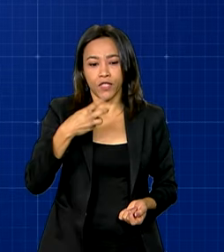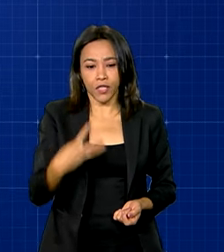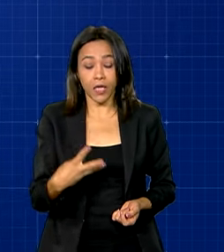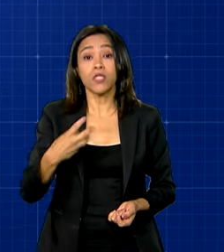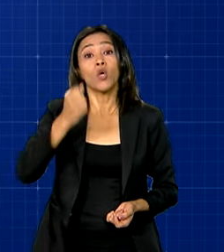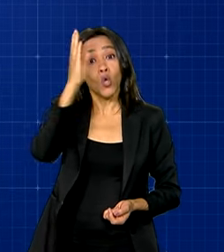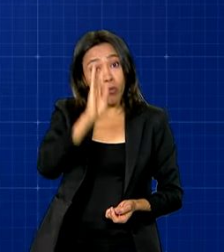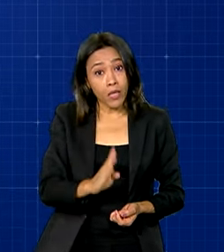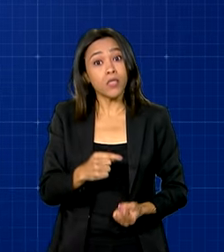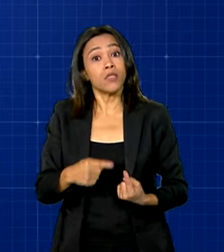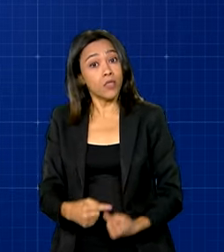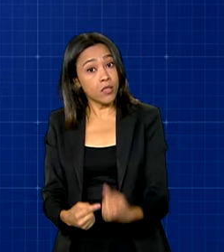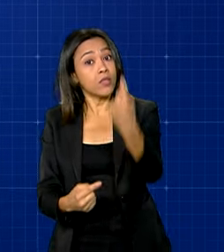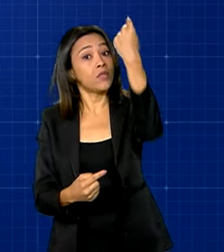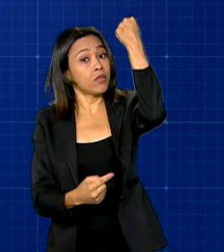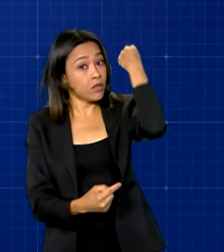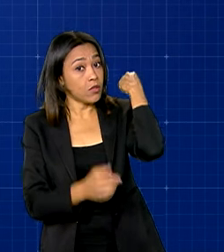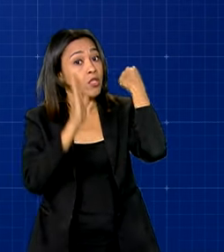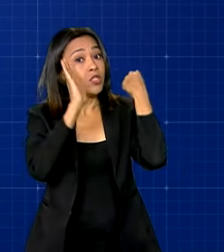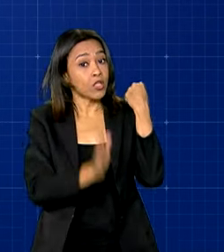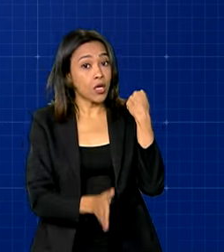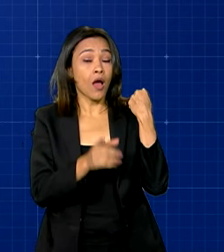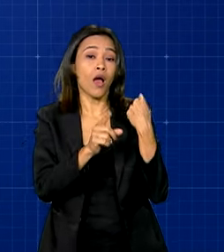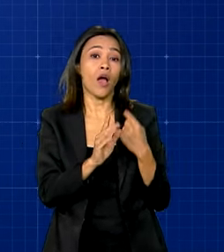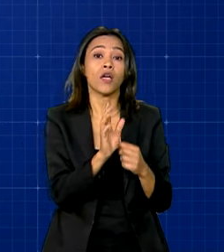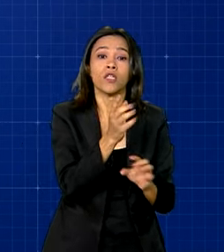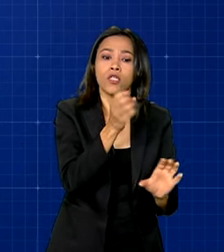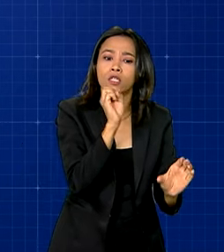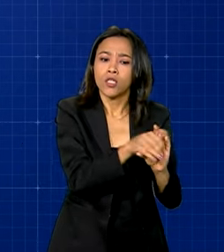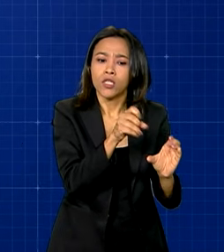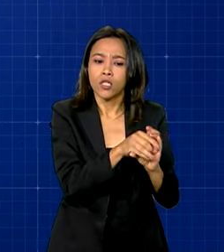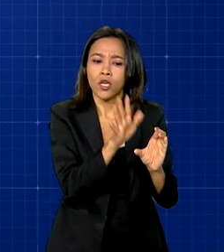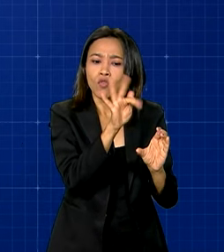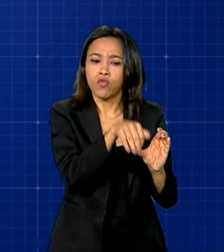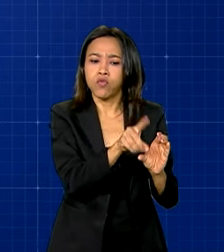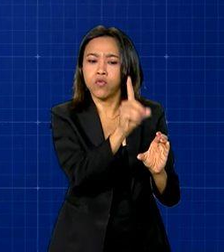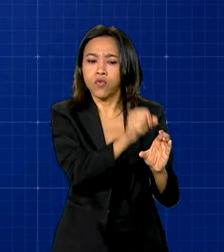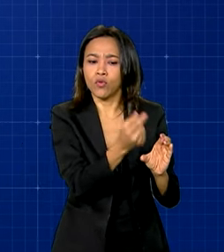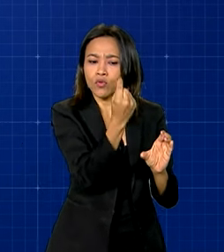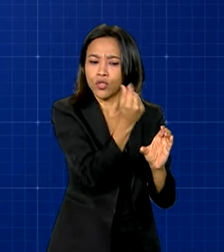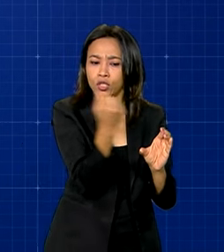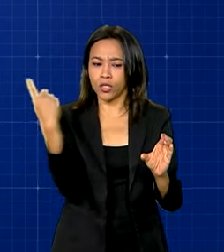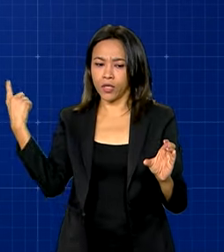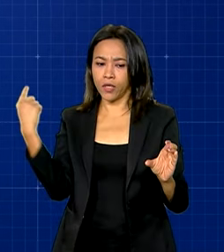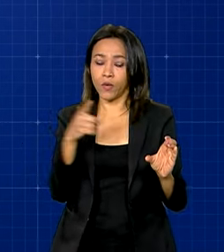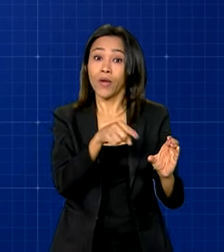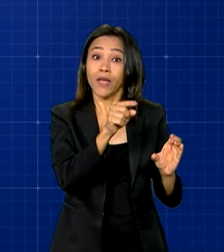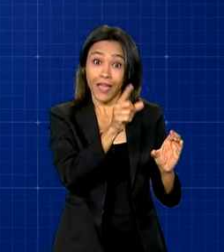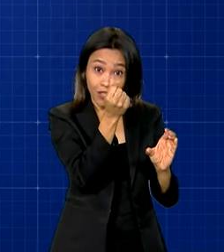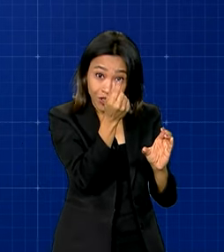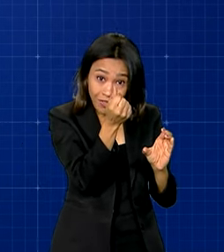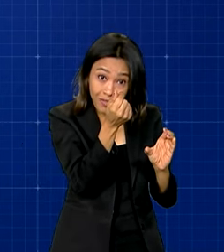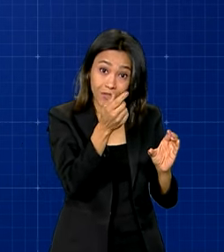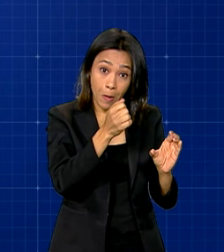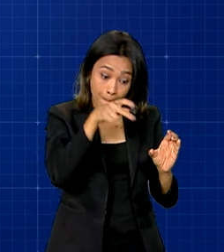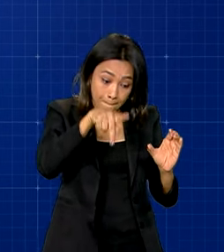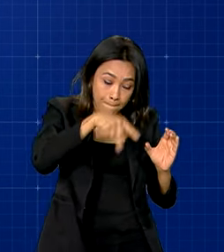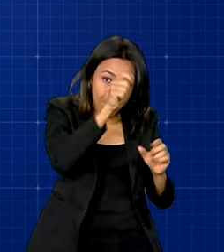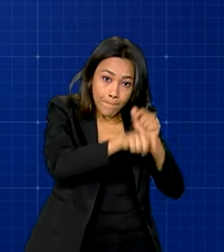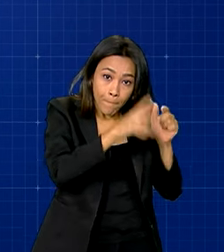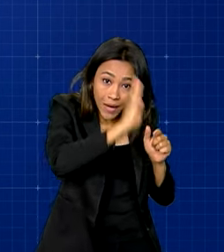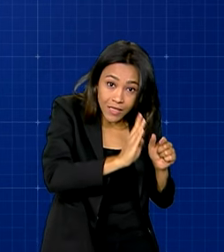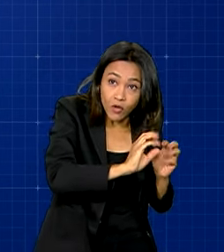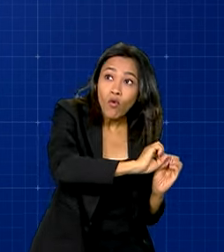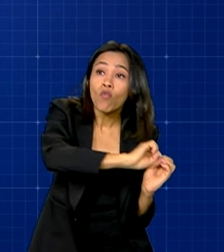taxou os rendimentos sobre fundos exclusivos, ou offshore, que são os recursos de brasileiros no exterior. Apenas em